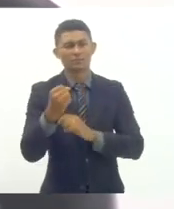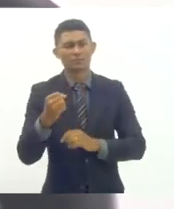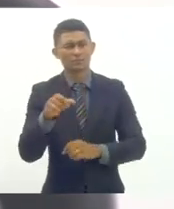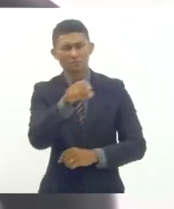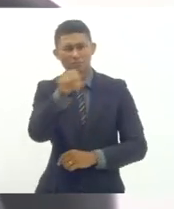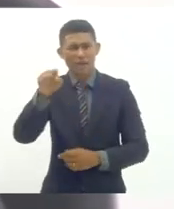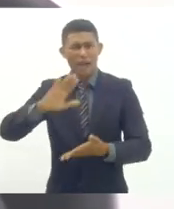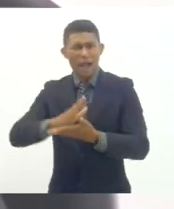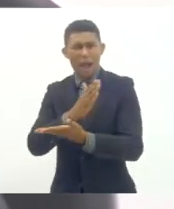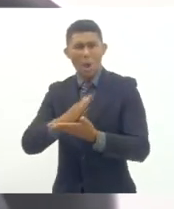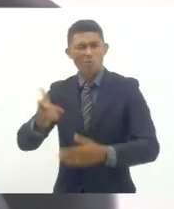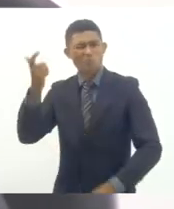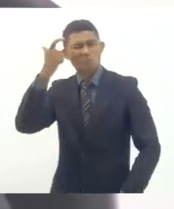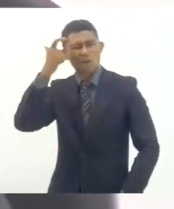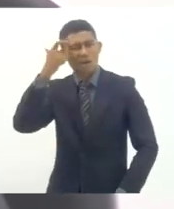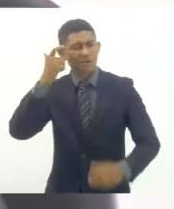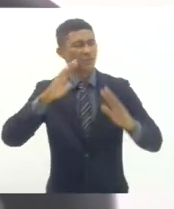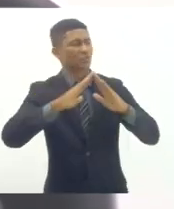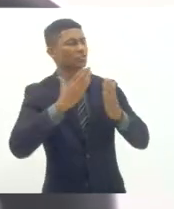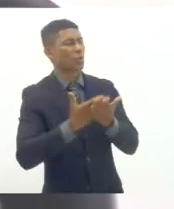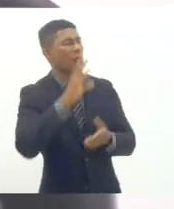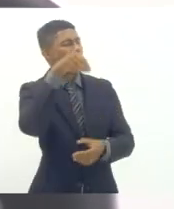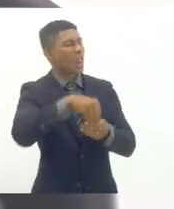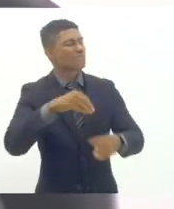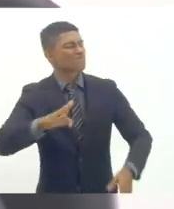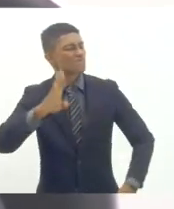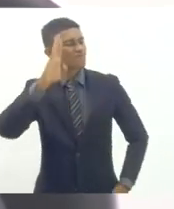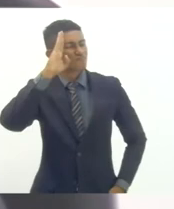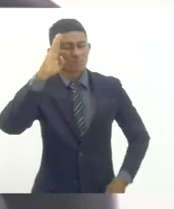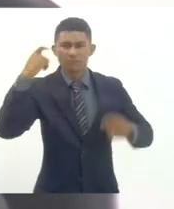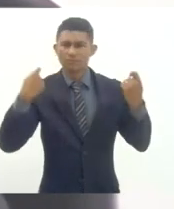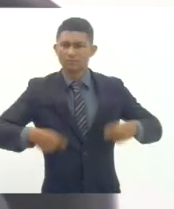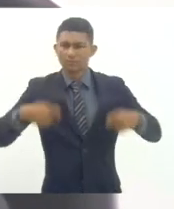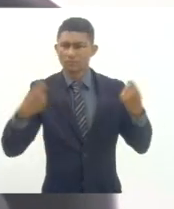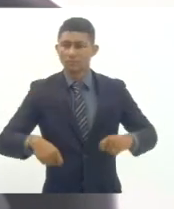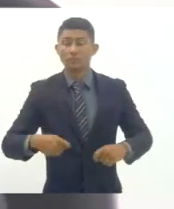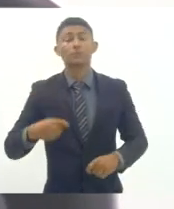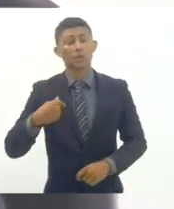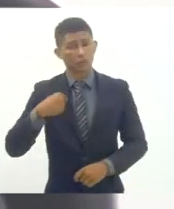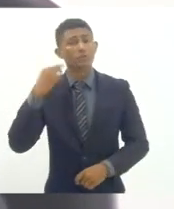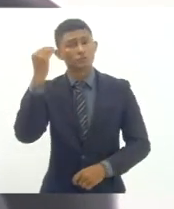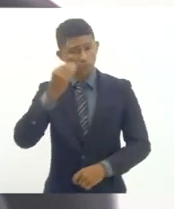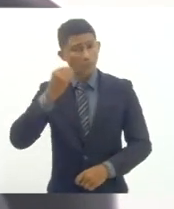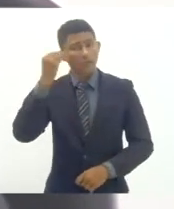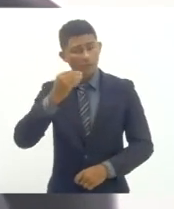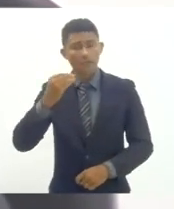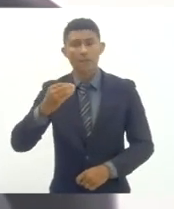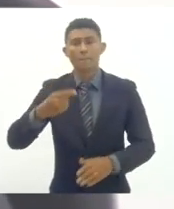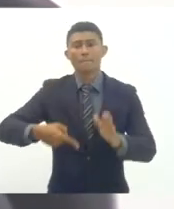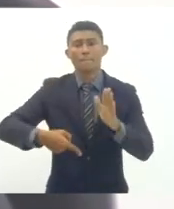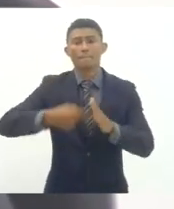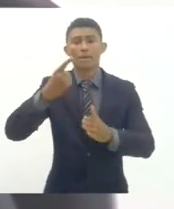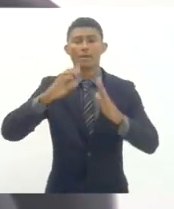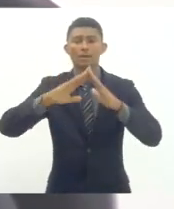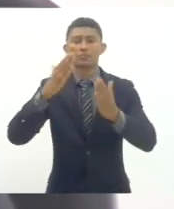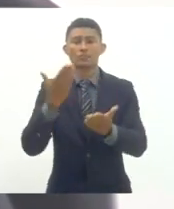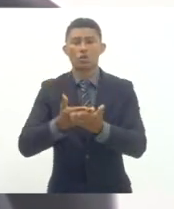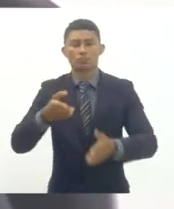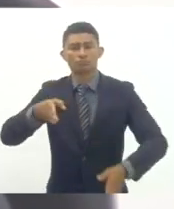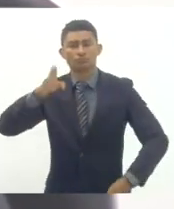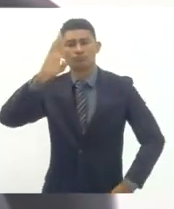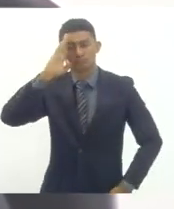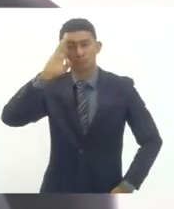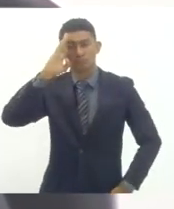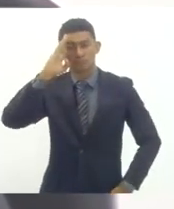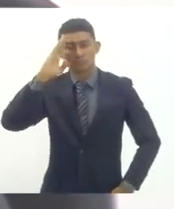escolas cívico-militares como também tivemos a experiência de visitar a primeira escola cívico-militar fundada